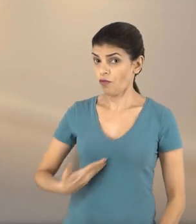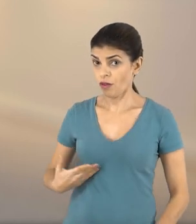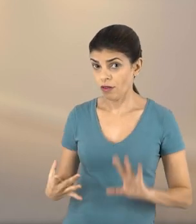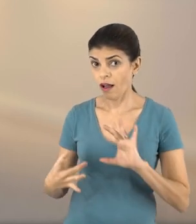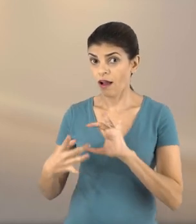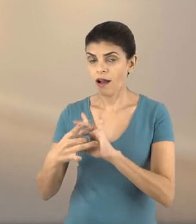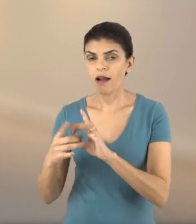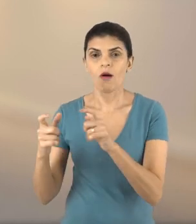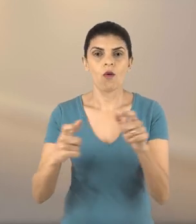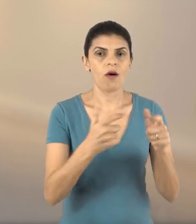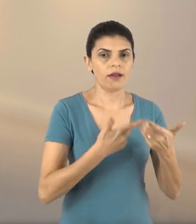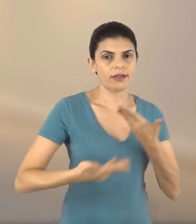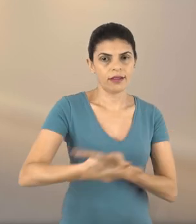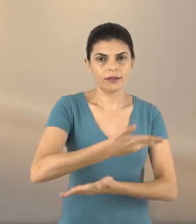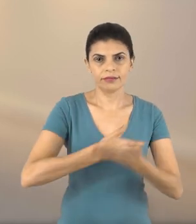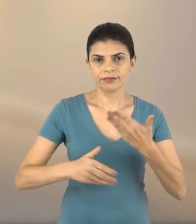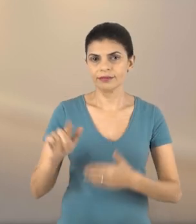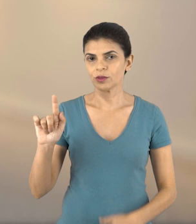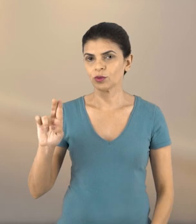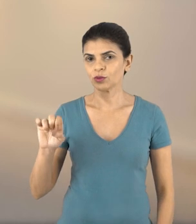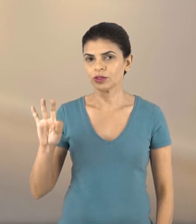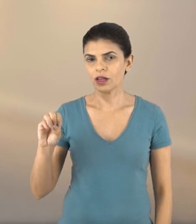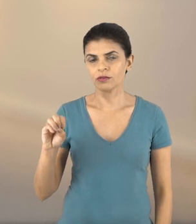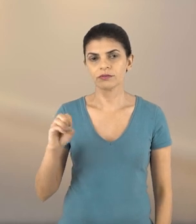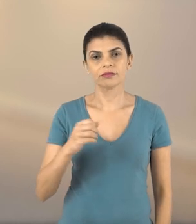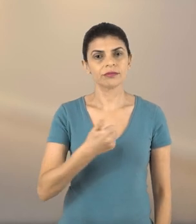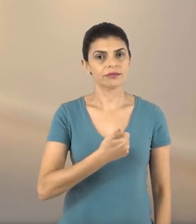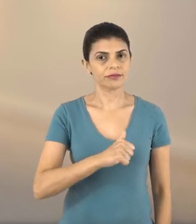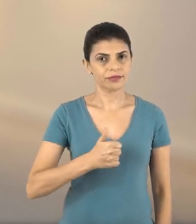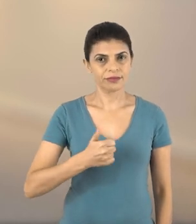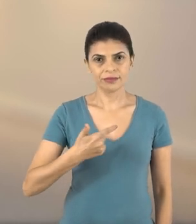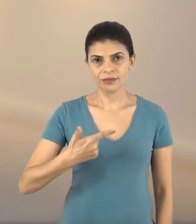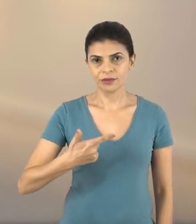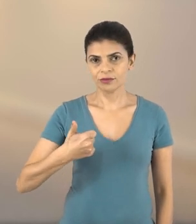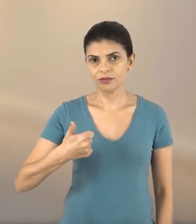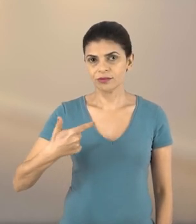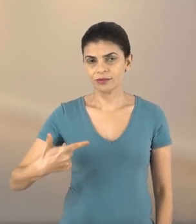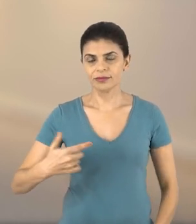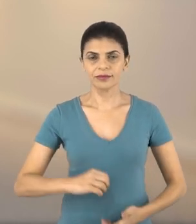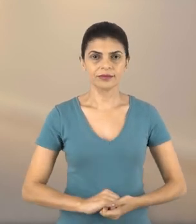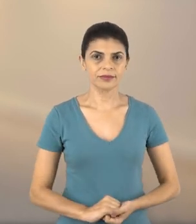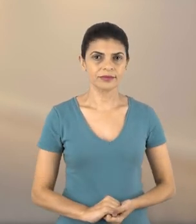é mais trabalho em todo lugar. Gustavo Tutuca, deputado estadual, 11212.